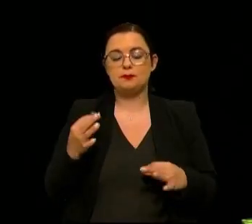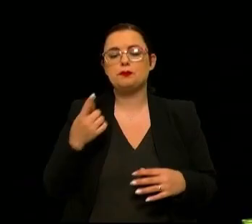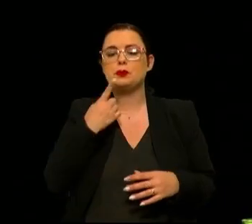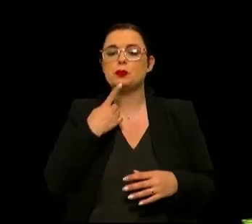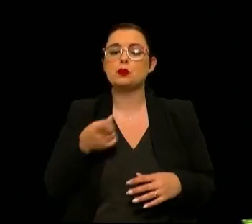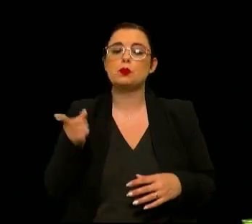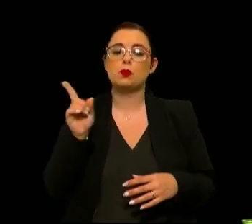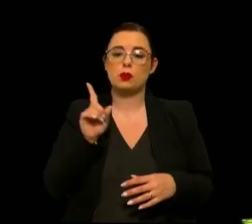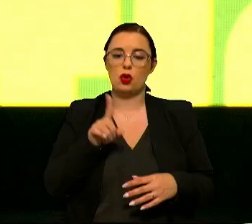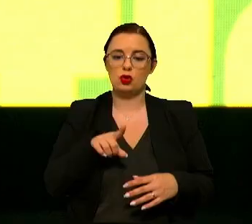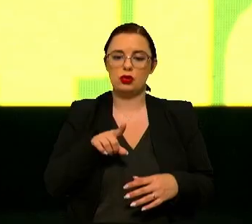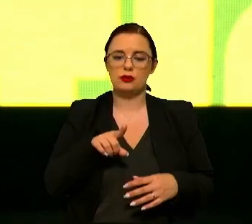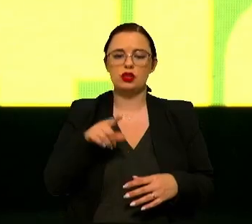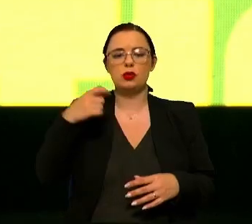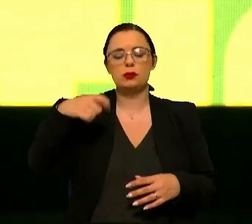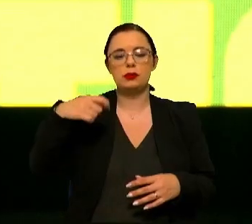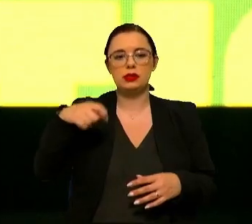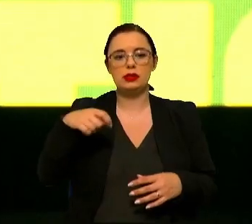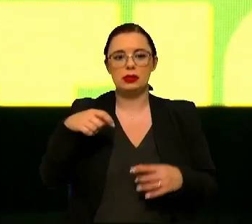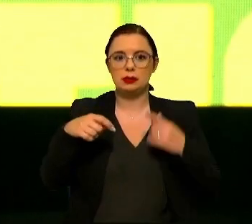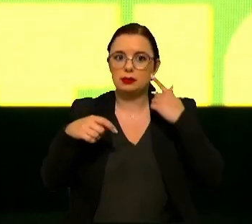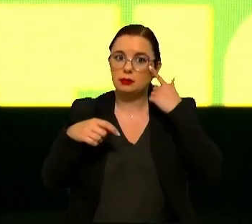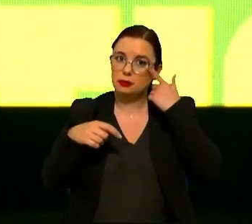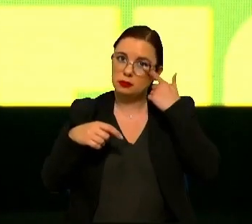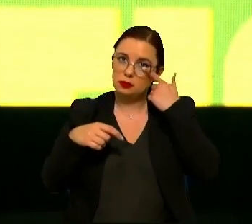votando ao Sr. Presidente do Fundão, Paulo Fernandes,